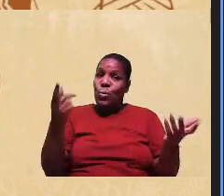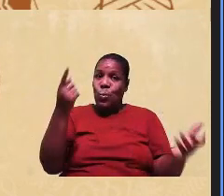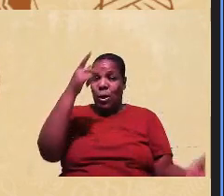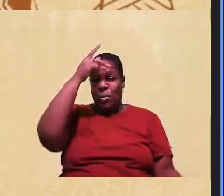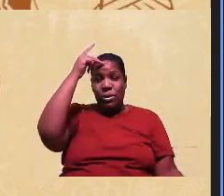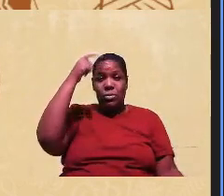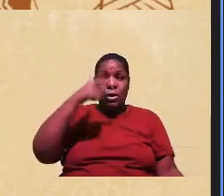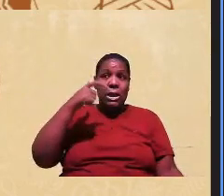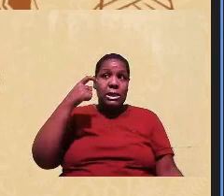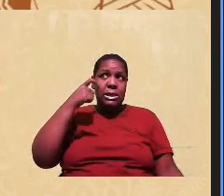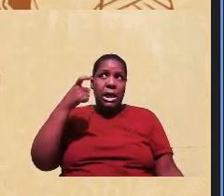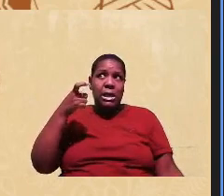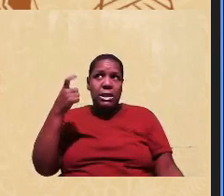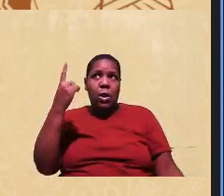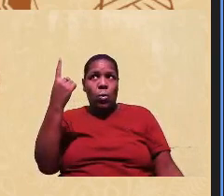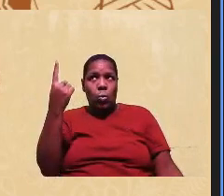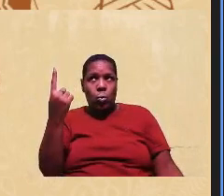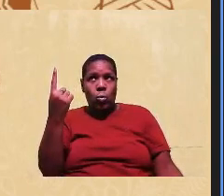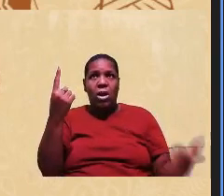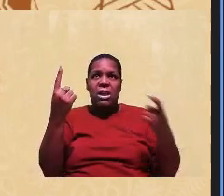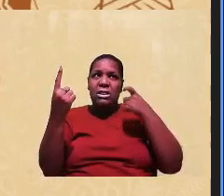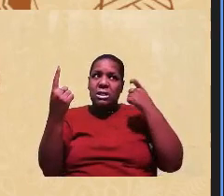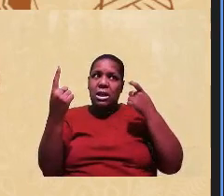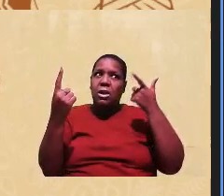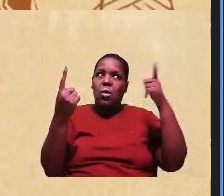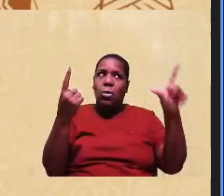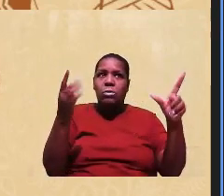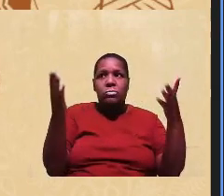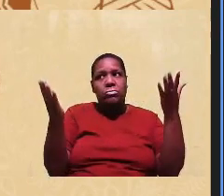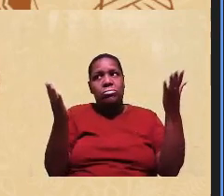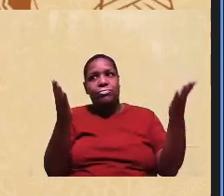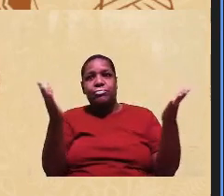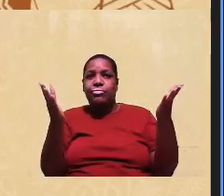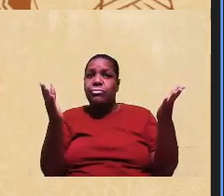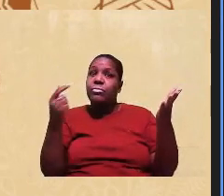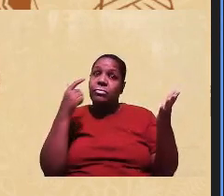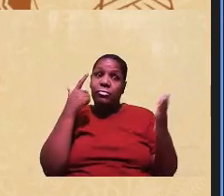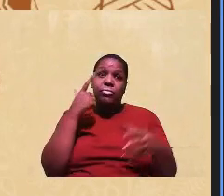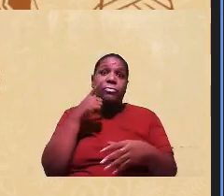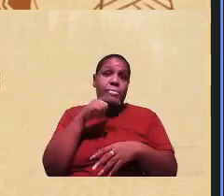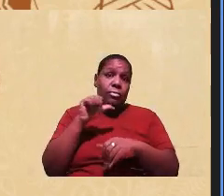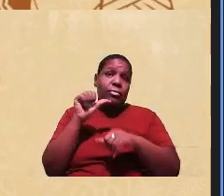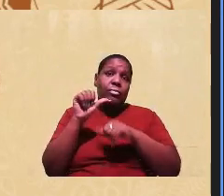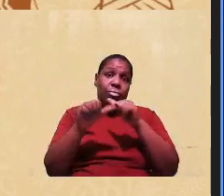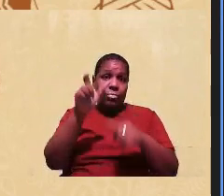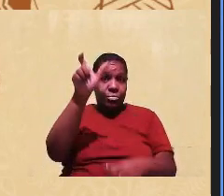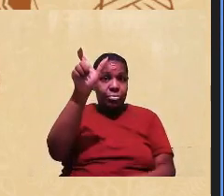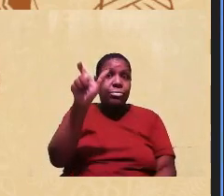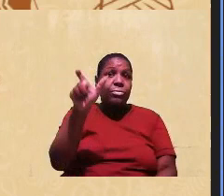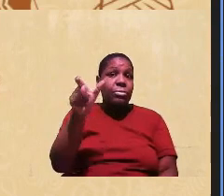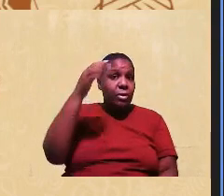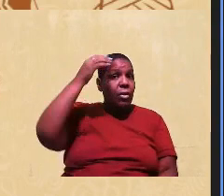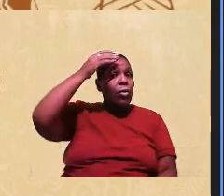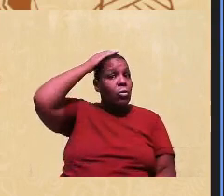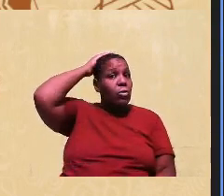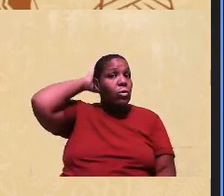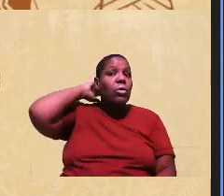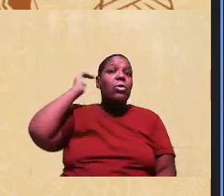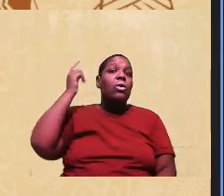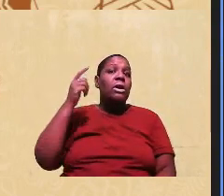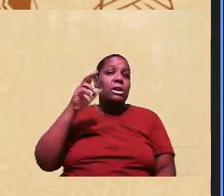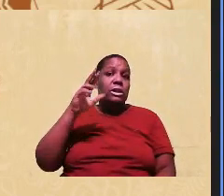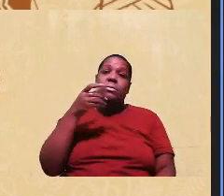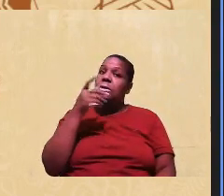instituição e tenta outra, dependendo como ela for, se ela for transfigurada, inclusive, ela pode levar um sim, né,